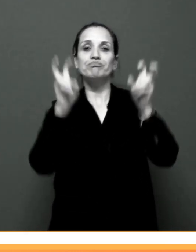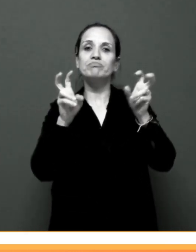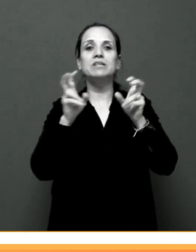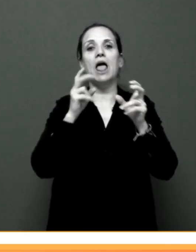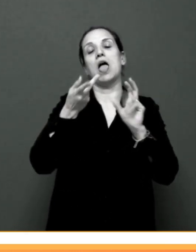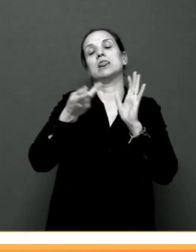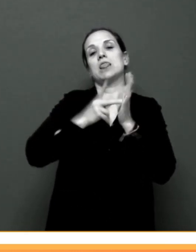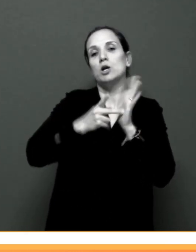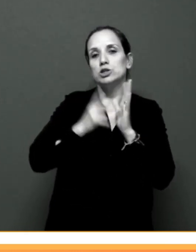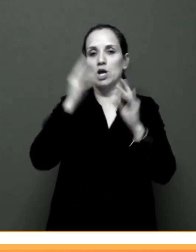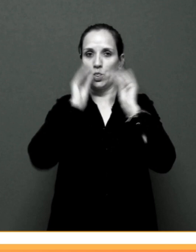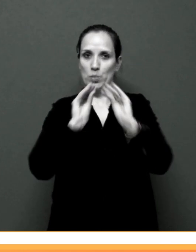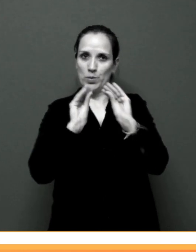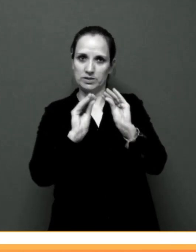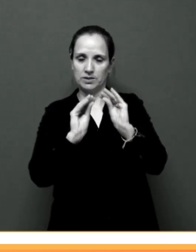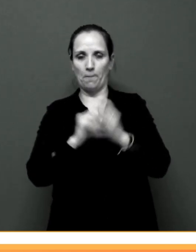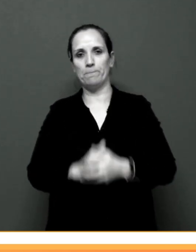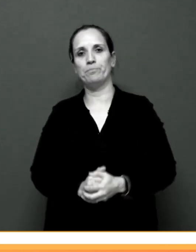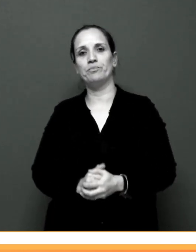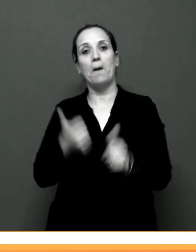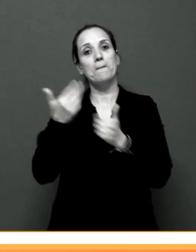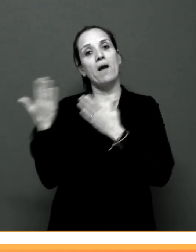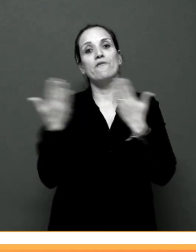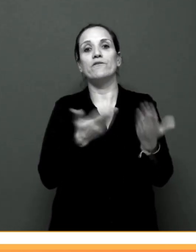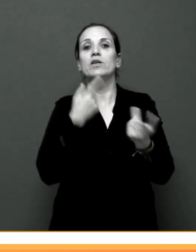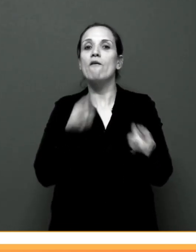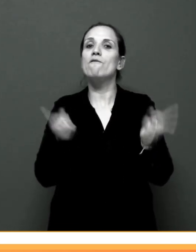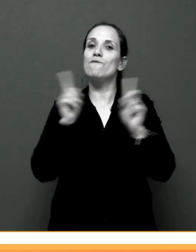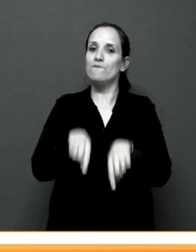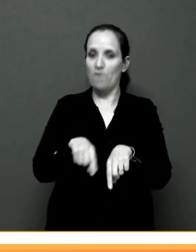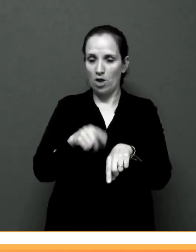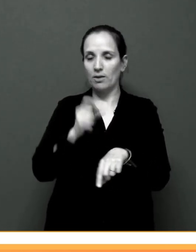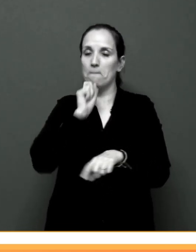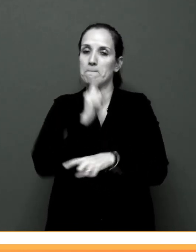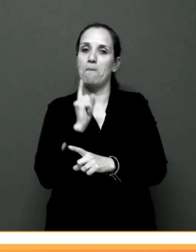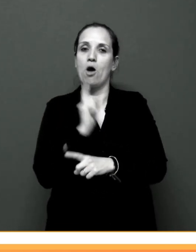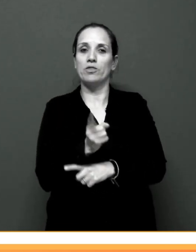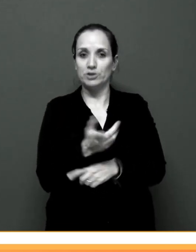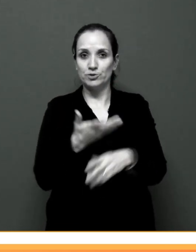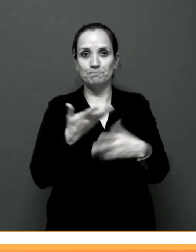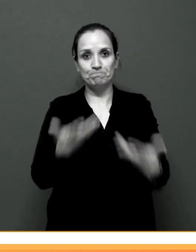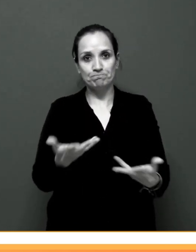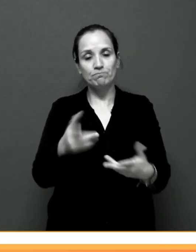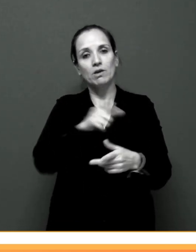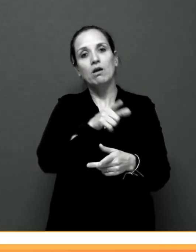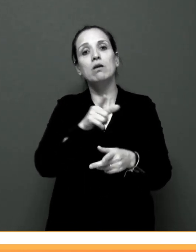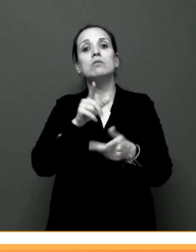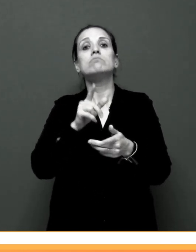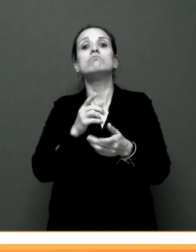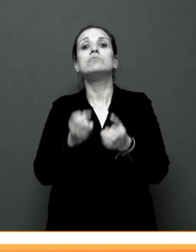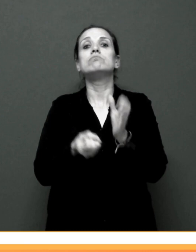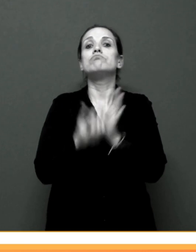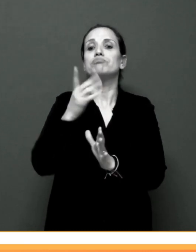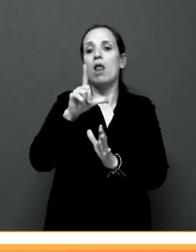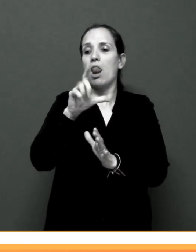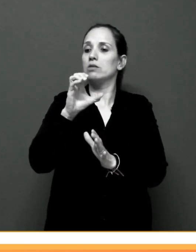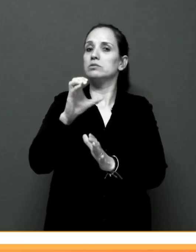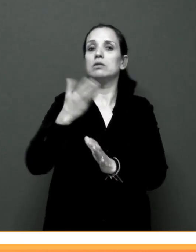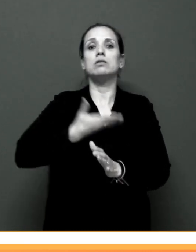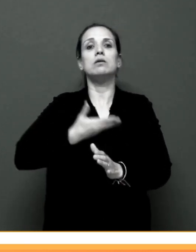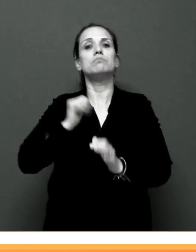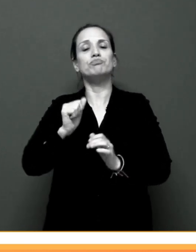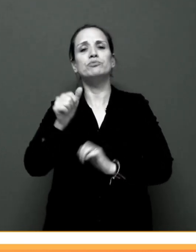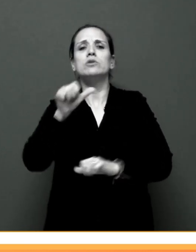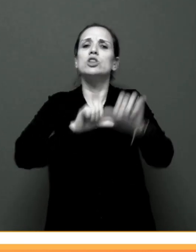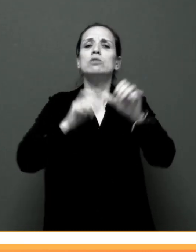tecnologias. Bem-vindos a mais um episódio do Podisto, um podcast desenvolvido pelo LCD, Laboratório de Conteúdos